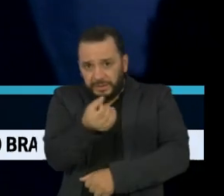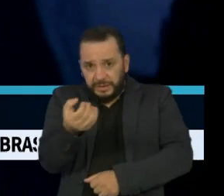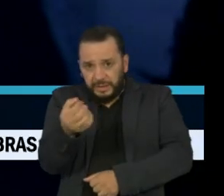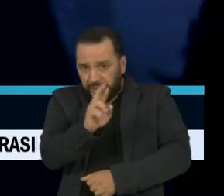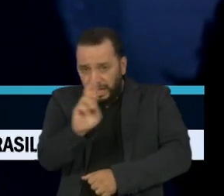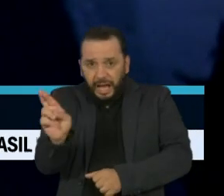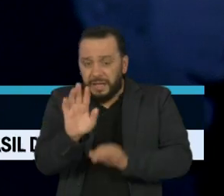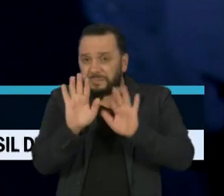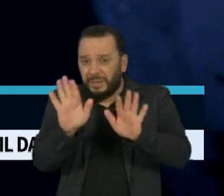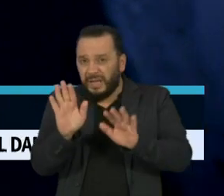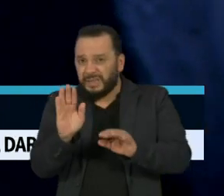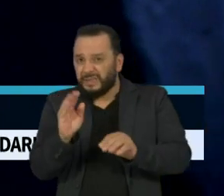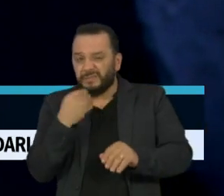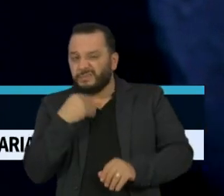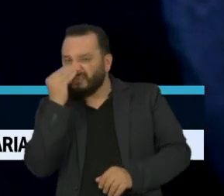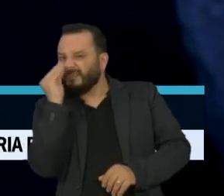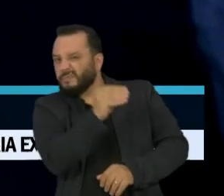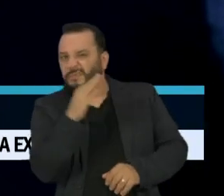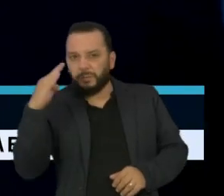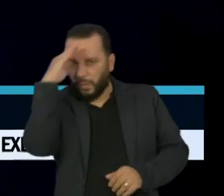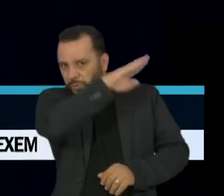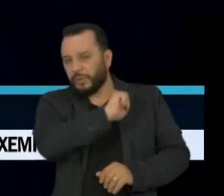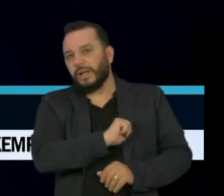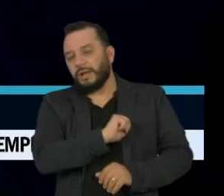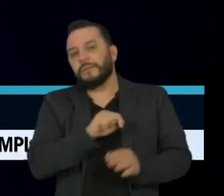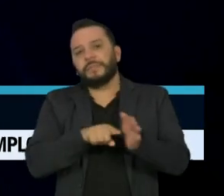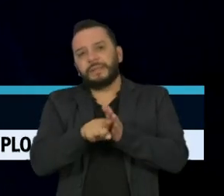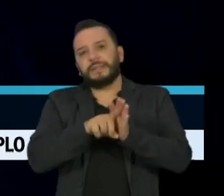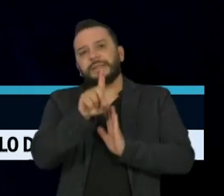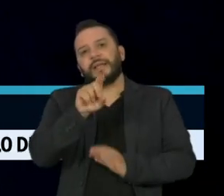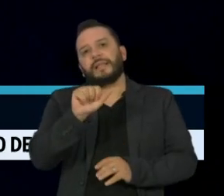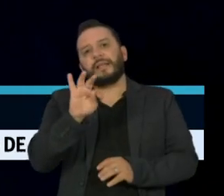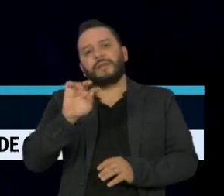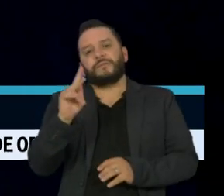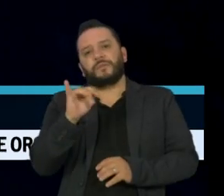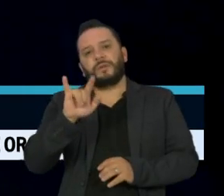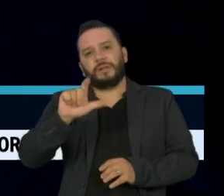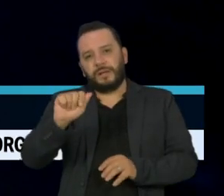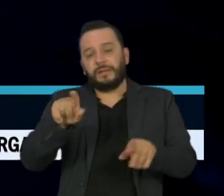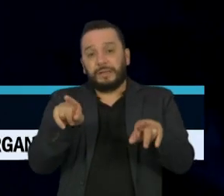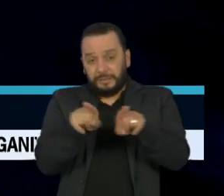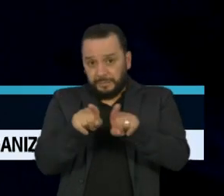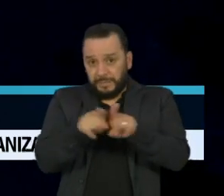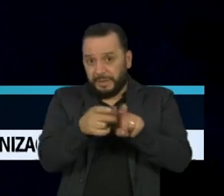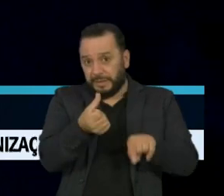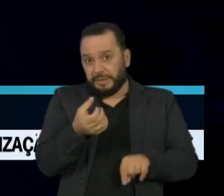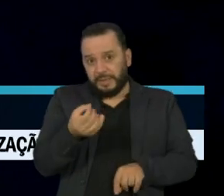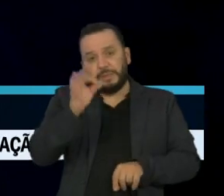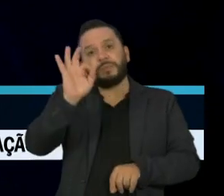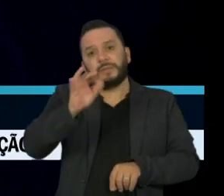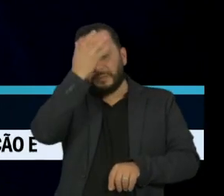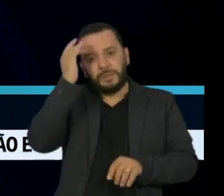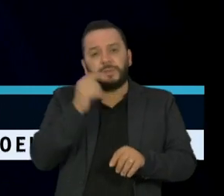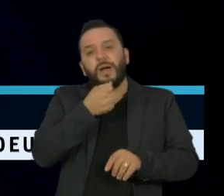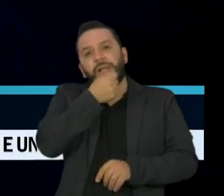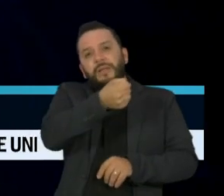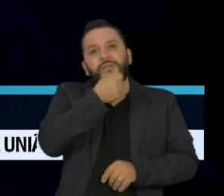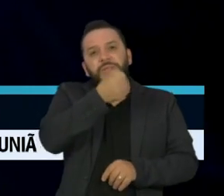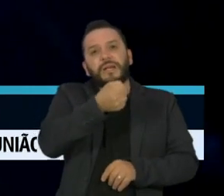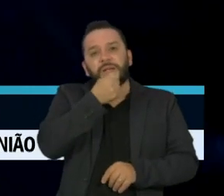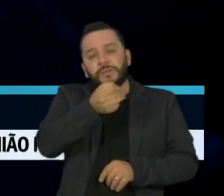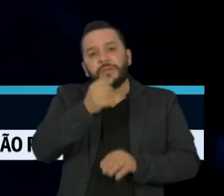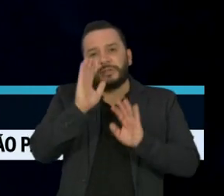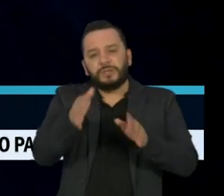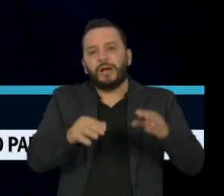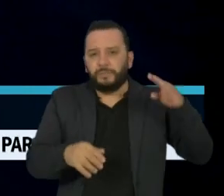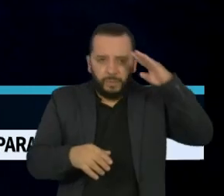levantamento do Datafolha. A pesquisa ainda apontou que para mais de 60% dos entrevistados, Bolsonaro mais atrapalha do que